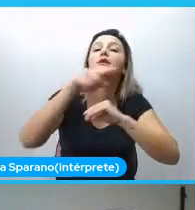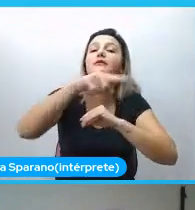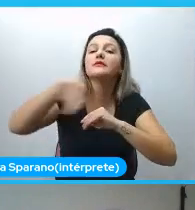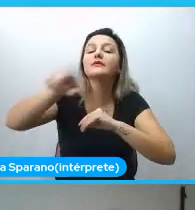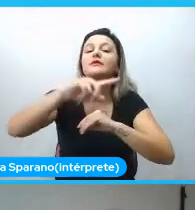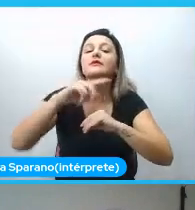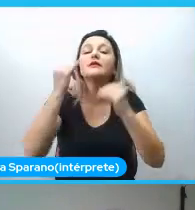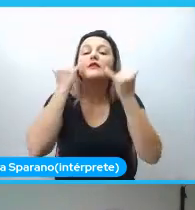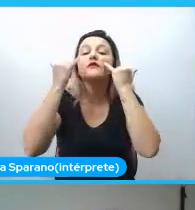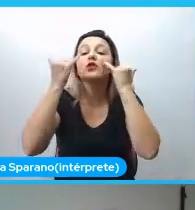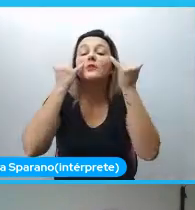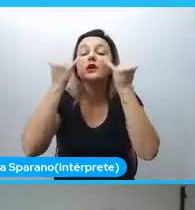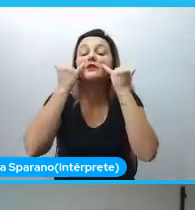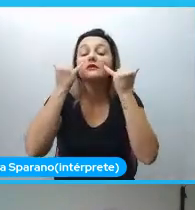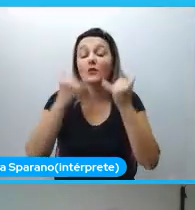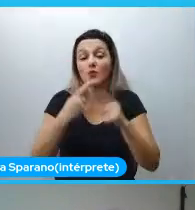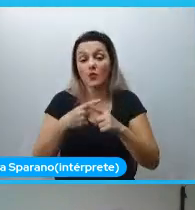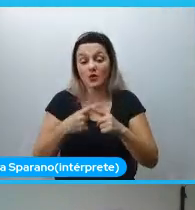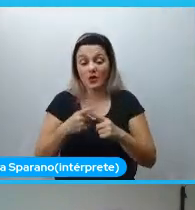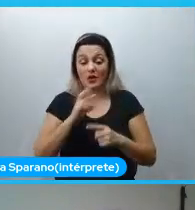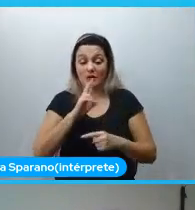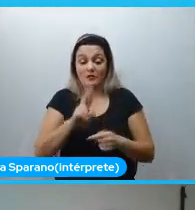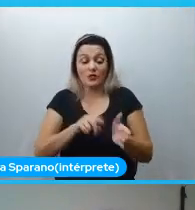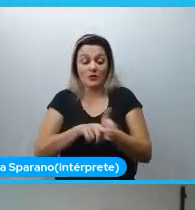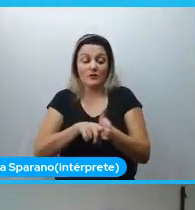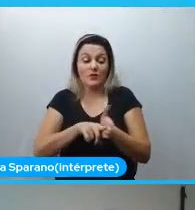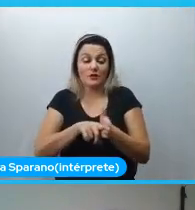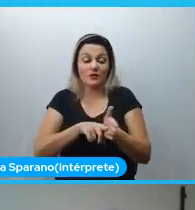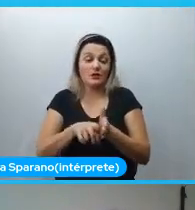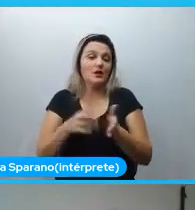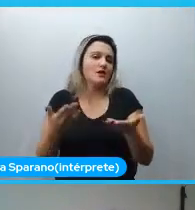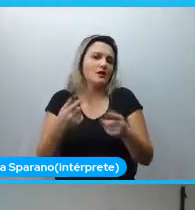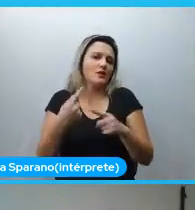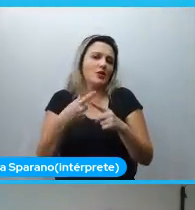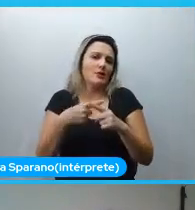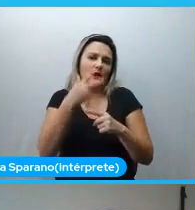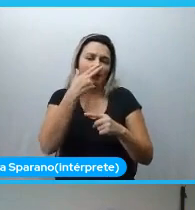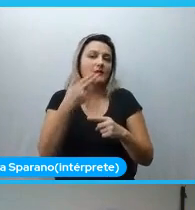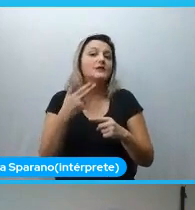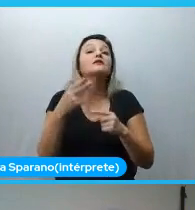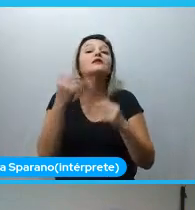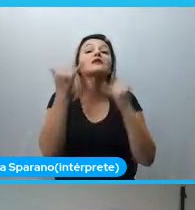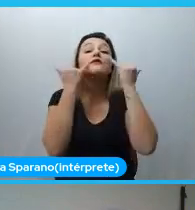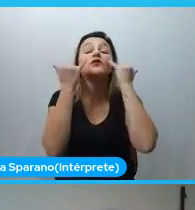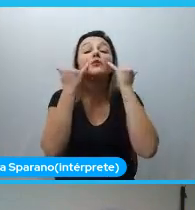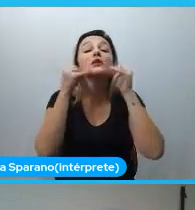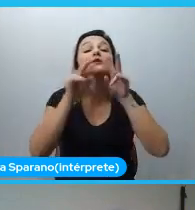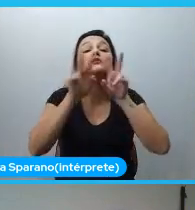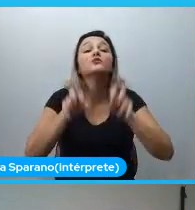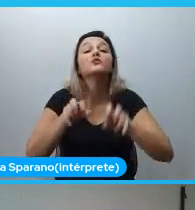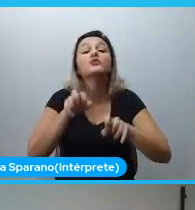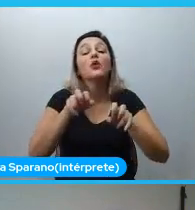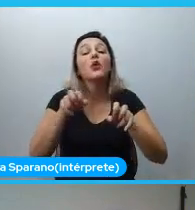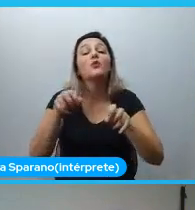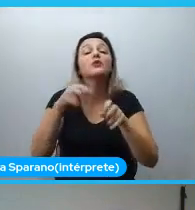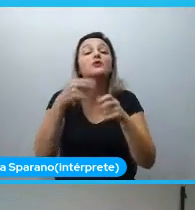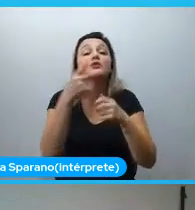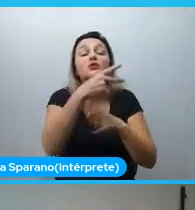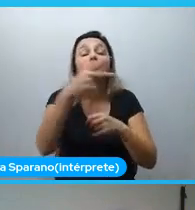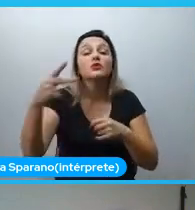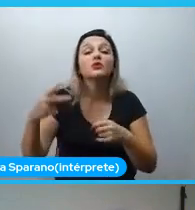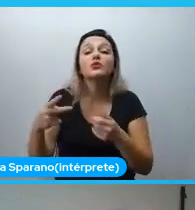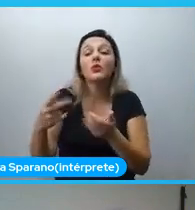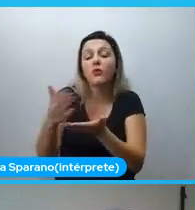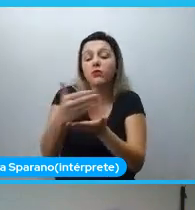uma pesquisa, você pode estar distribuindo seus dados de graça para várias pessoas e recebendo telefonemas de marketing para